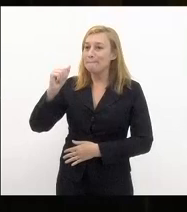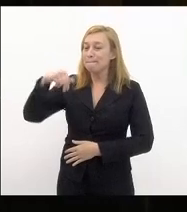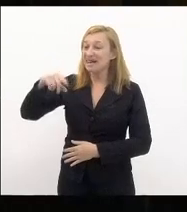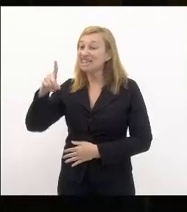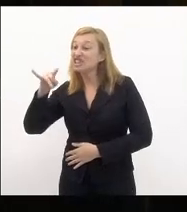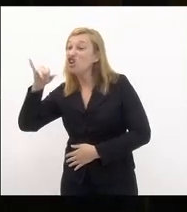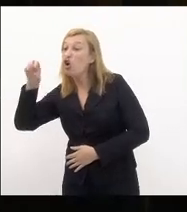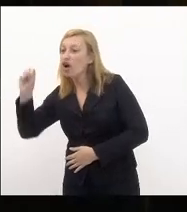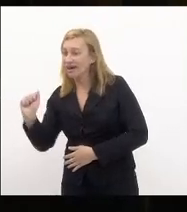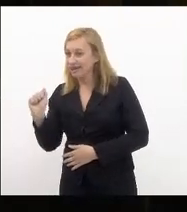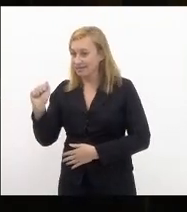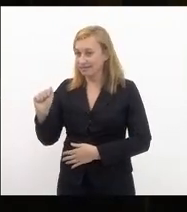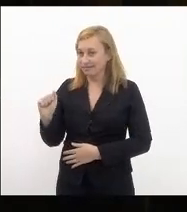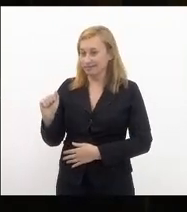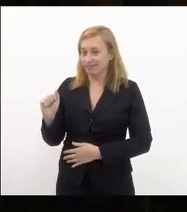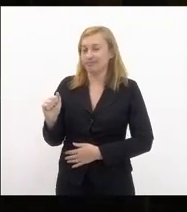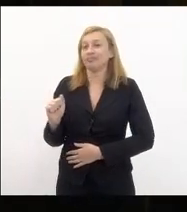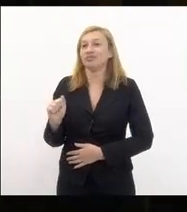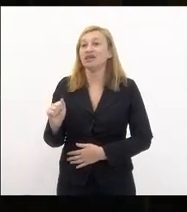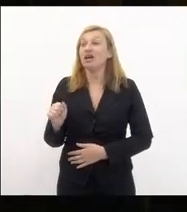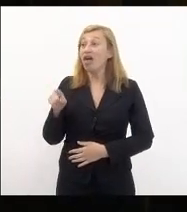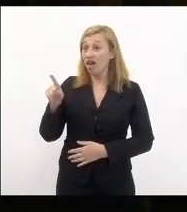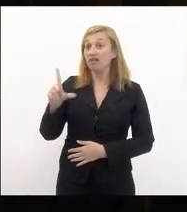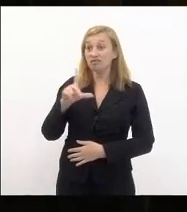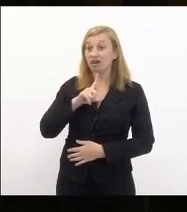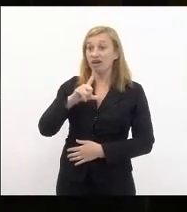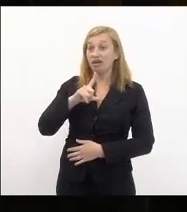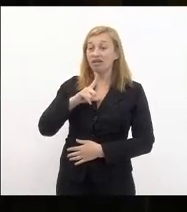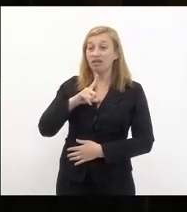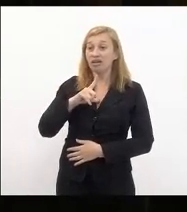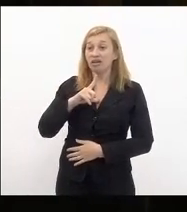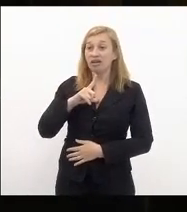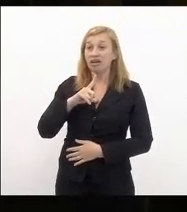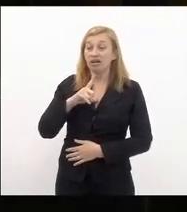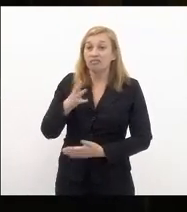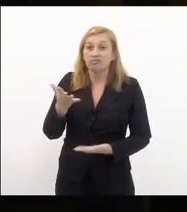tribuna na mesma tribuna da ONU ela tem a